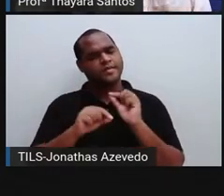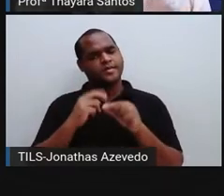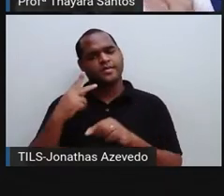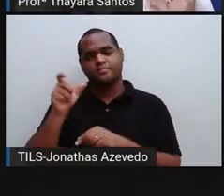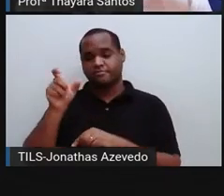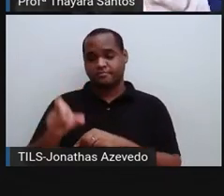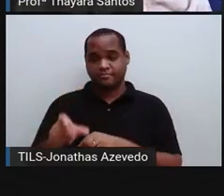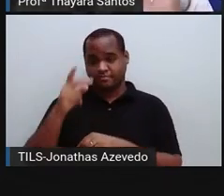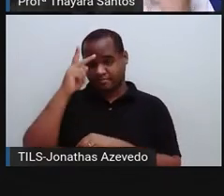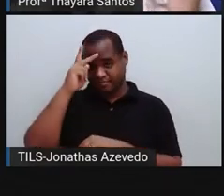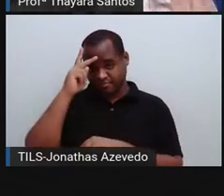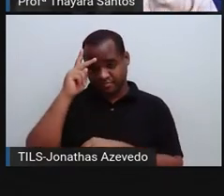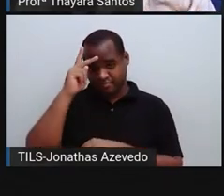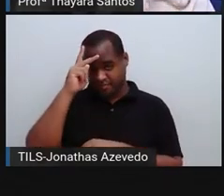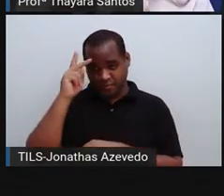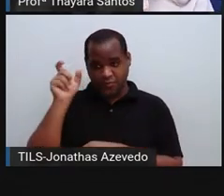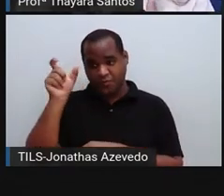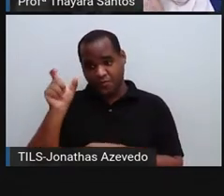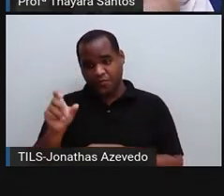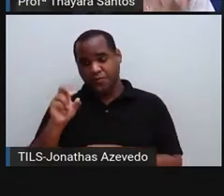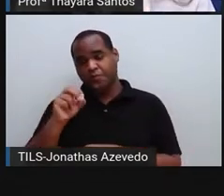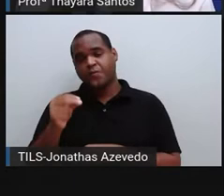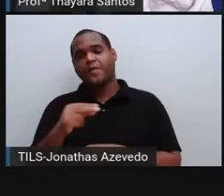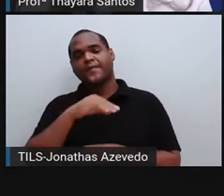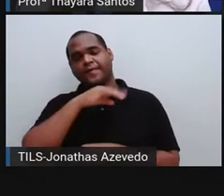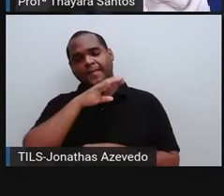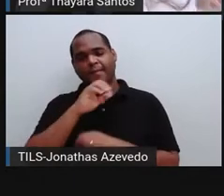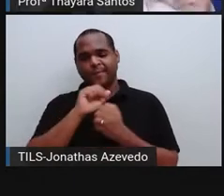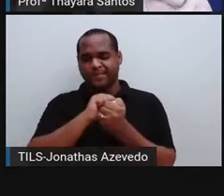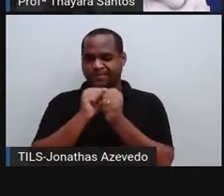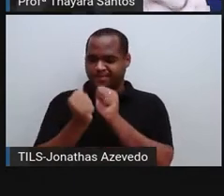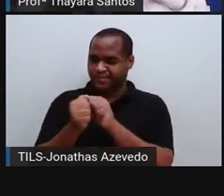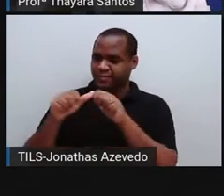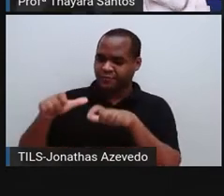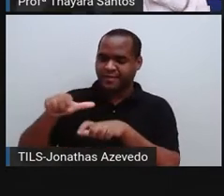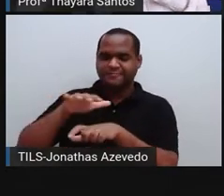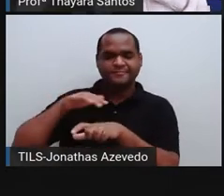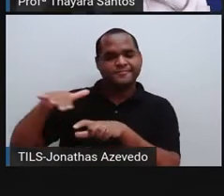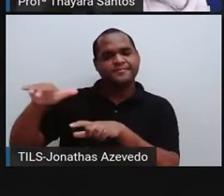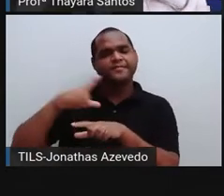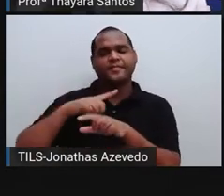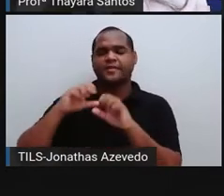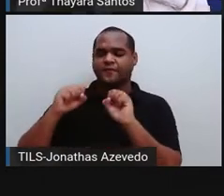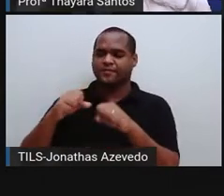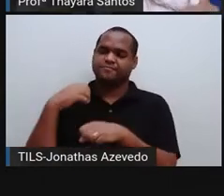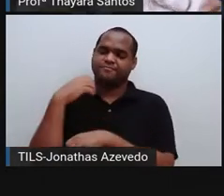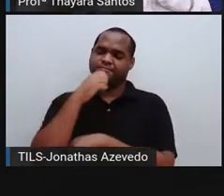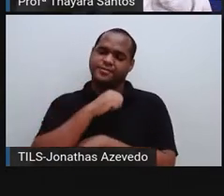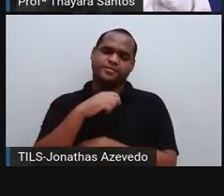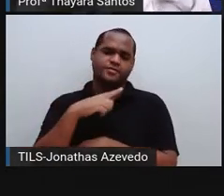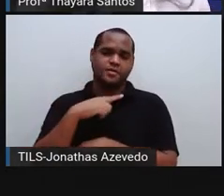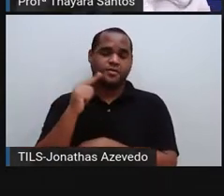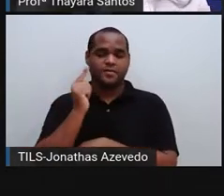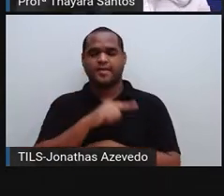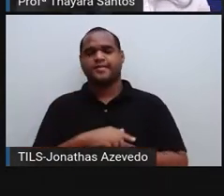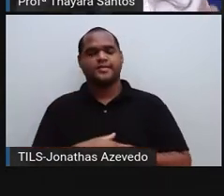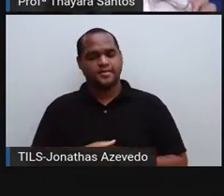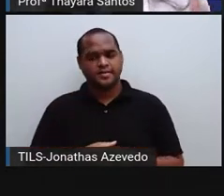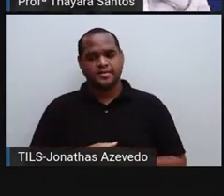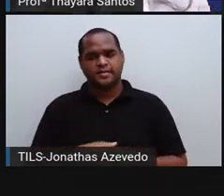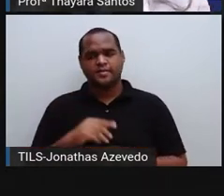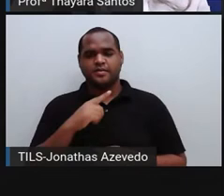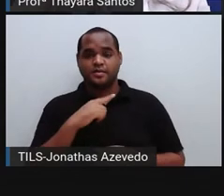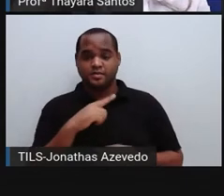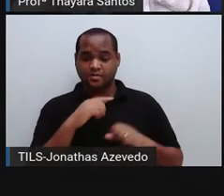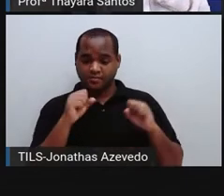indivíduo que está mais adaptado às condições daquele ambiente vai ter mais chances de sobreviver. E se ele tem mais chances de sobreviver, ele